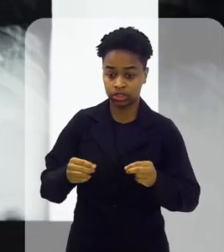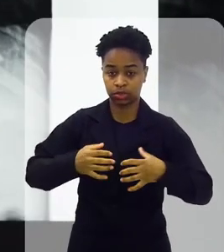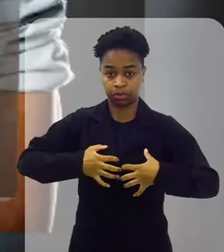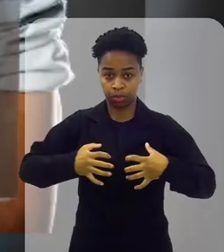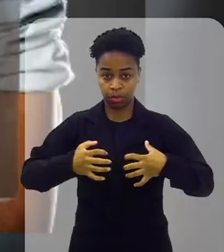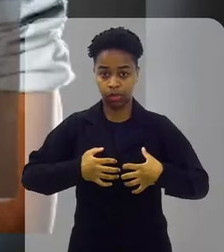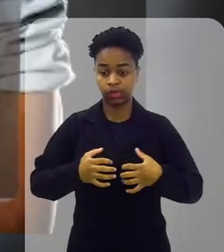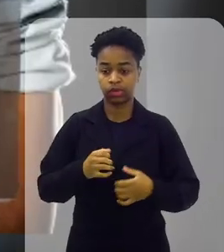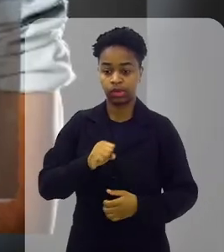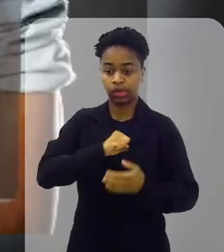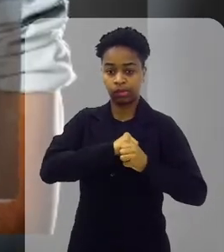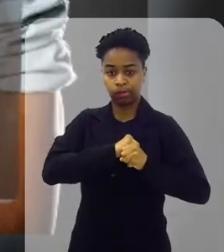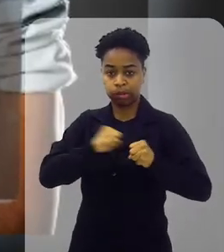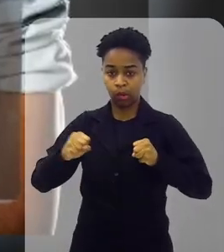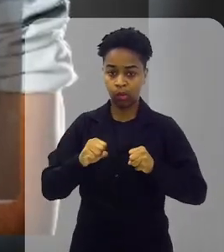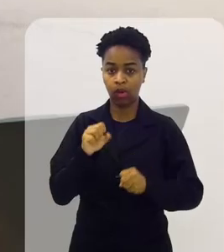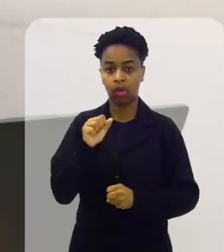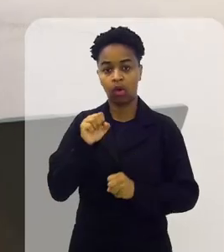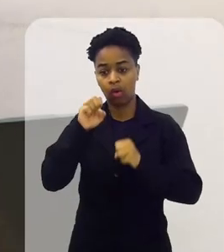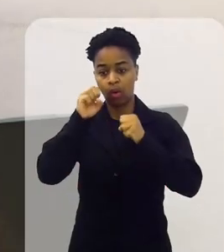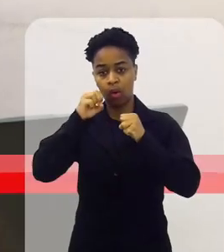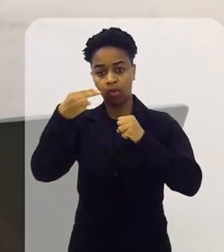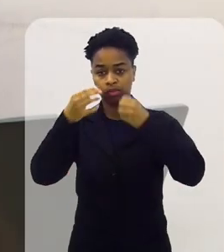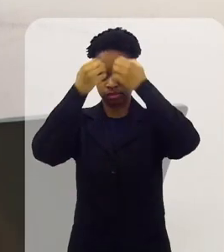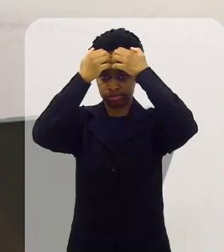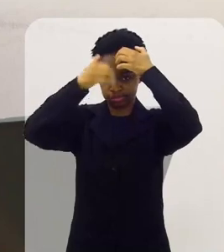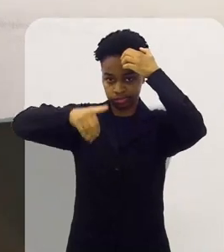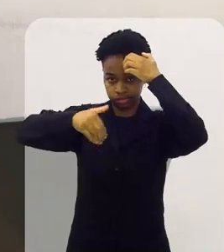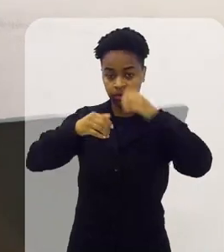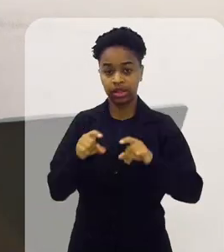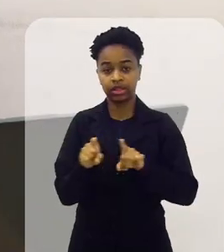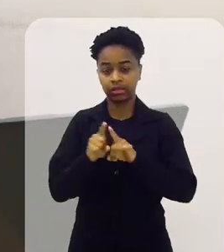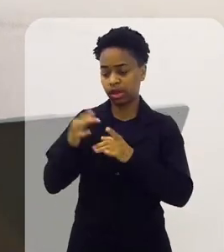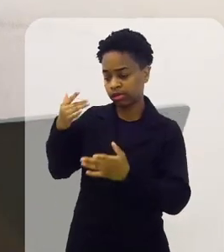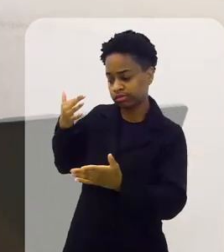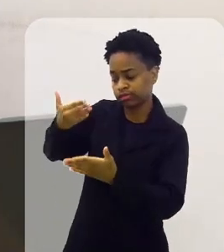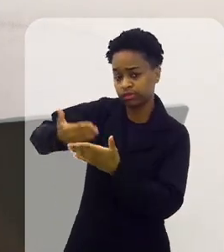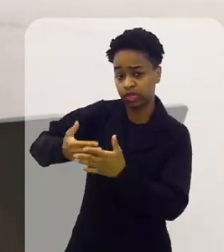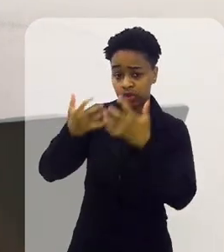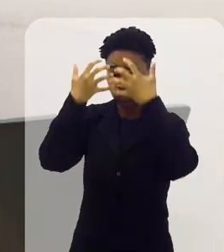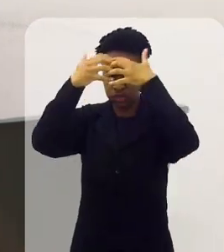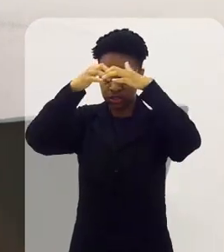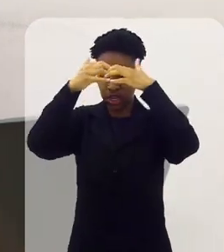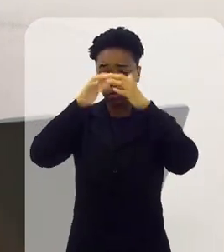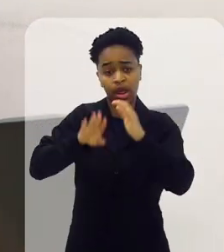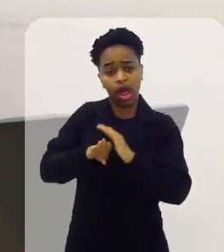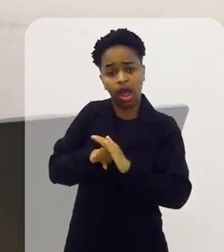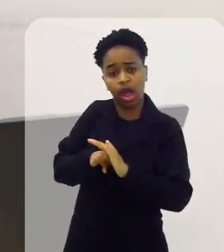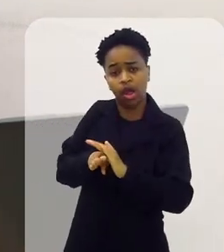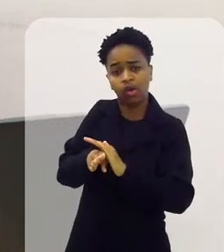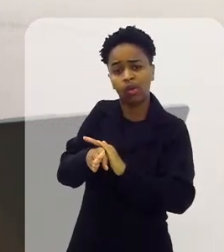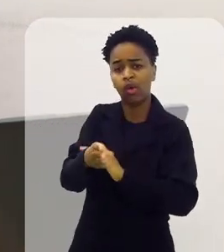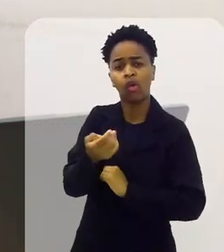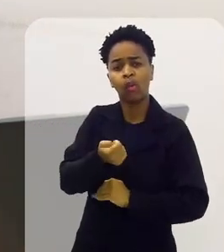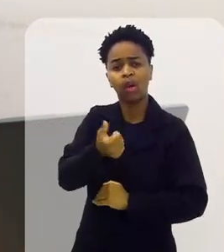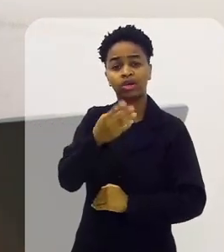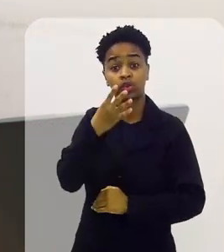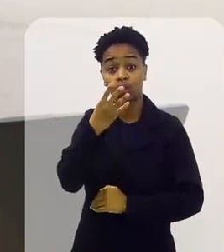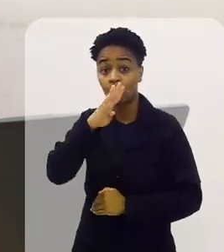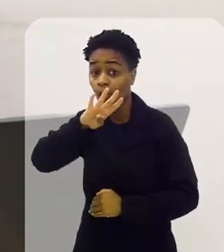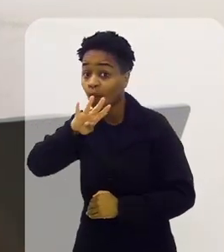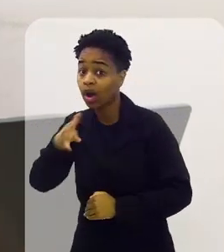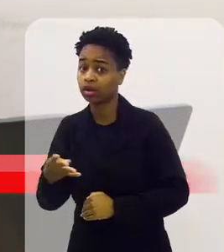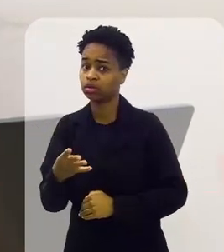pulmão, infarto ou AVC. Ao longo do tempo, o cérebro vai se acostumando com aquelas quase 4 mil